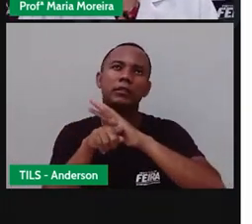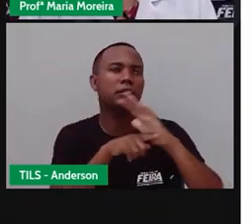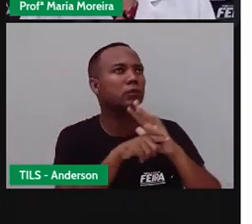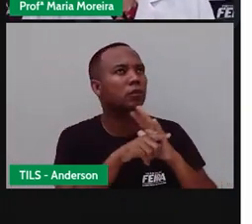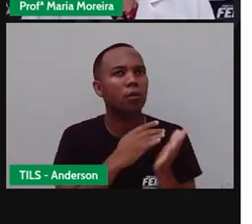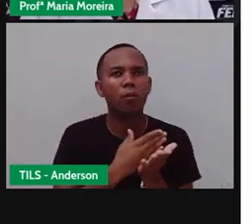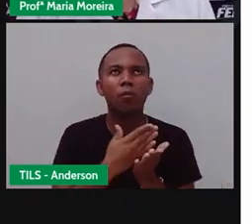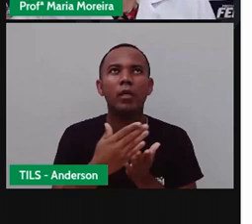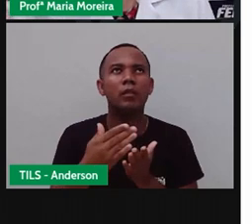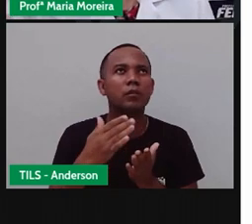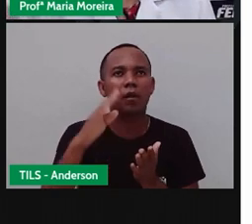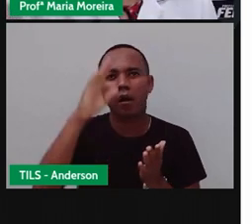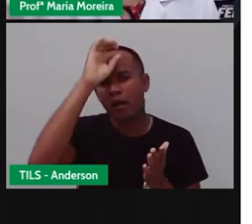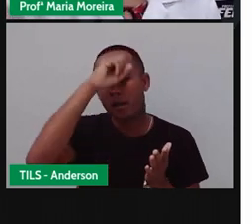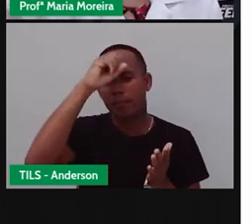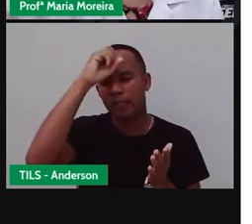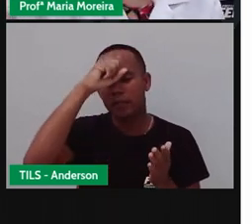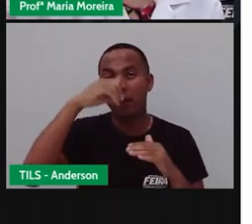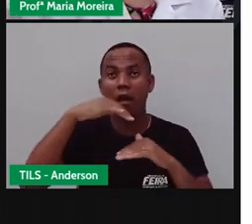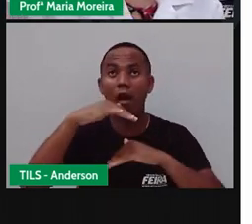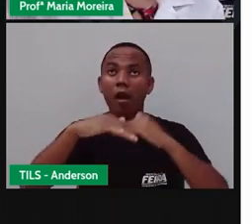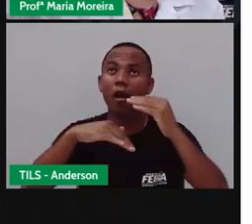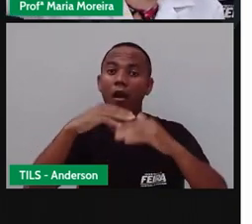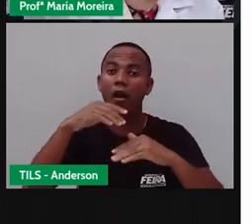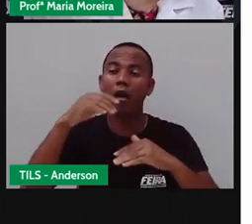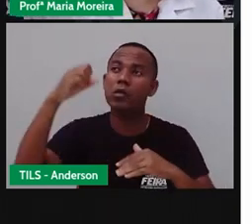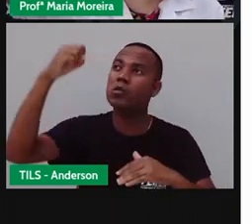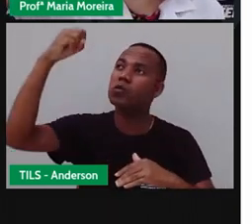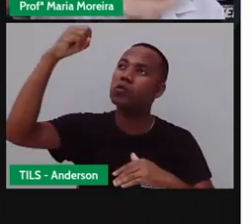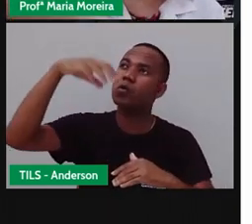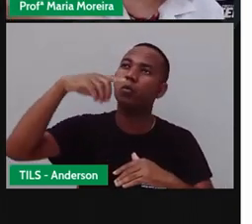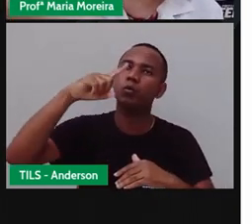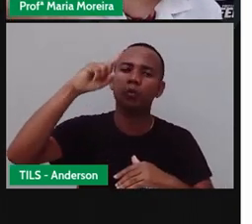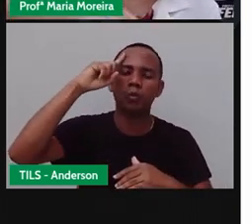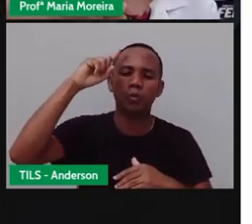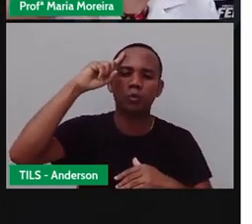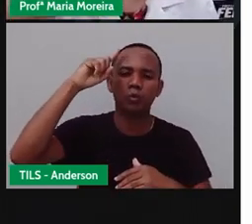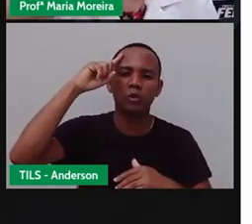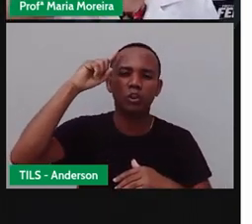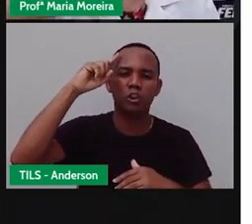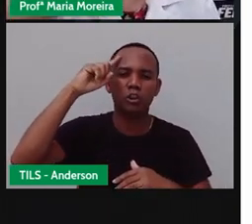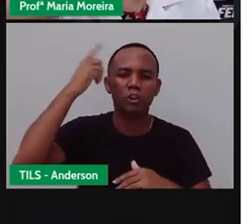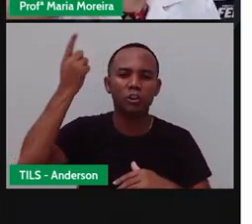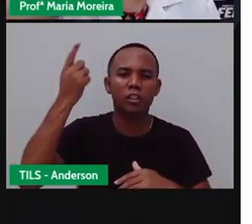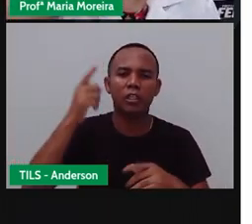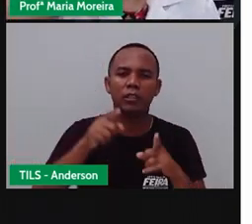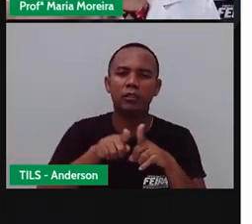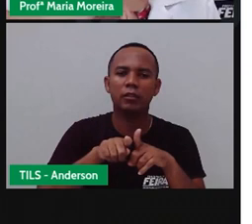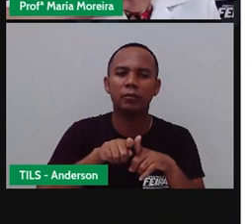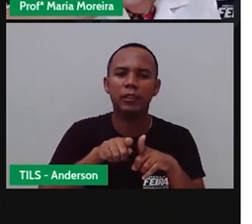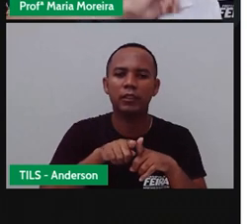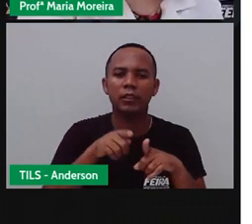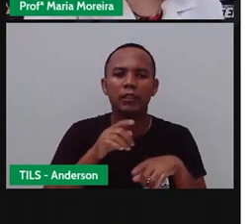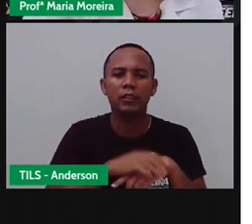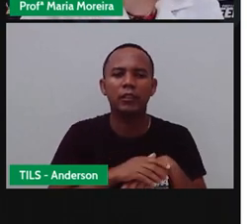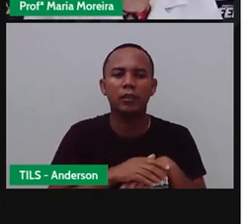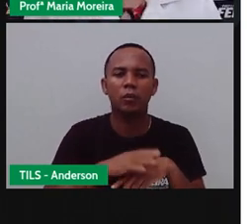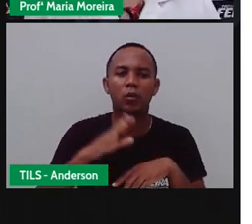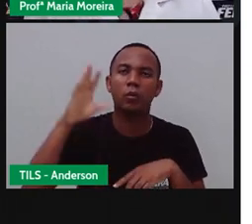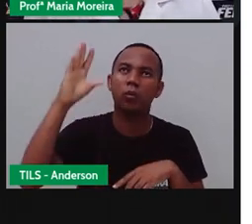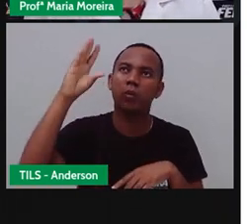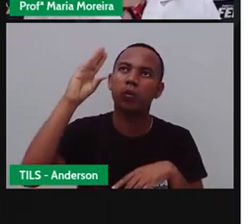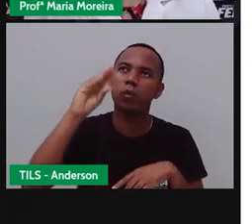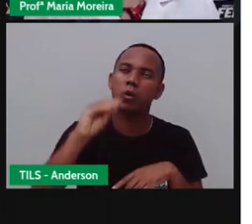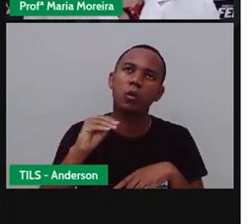começou a descobrir o seguinte. Olha, o sol aparece aqui todos os dias e se põe do lado de cá todos os dias. E quando ele se põe,